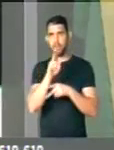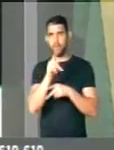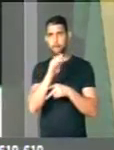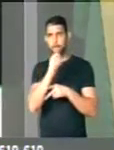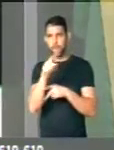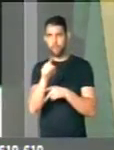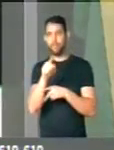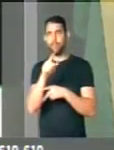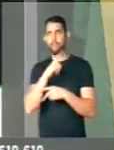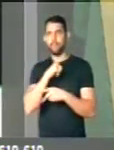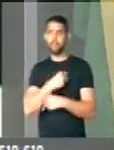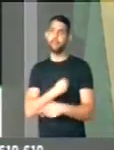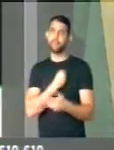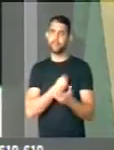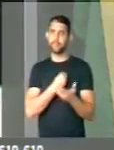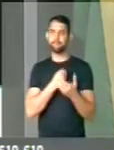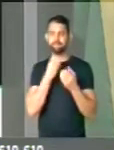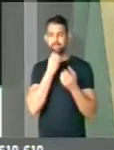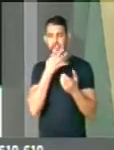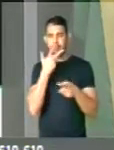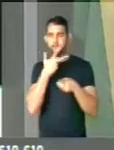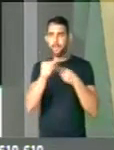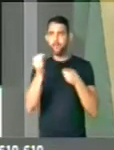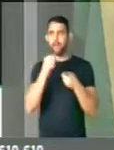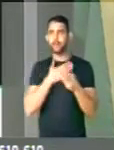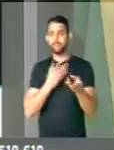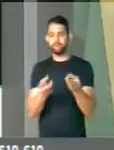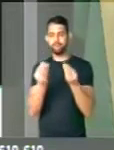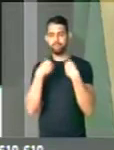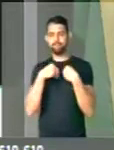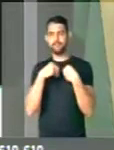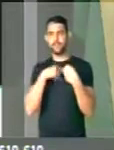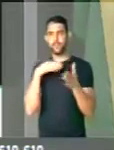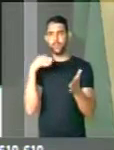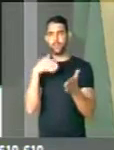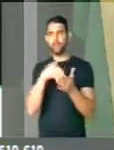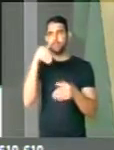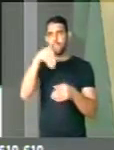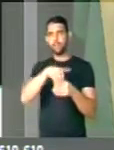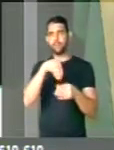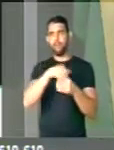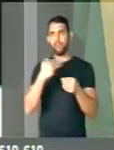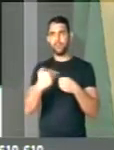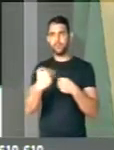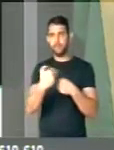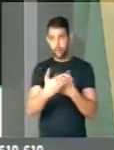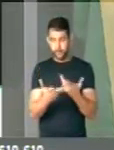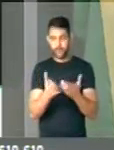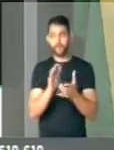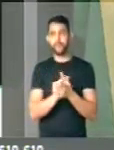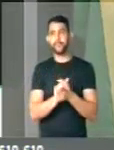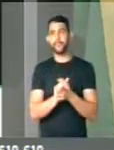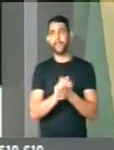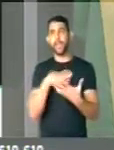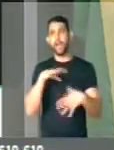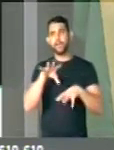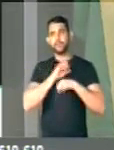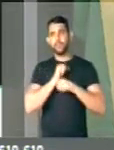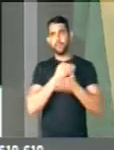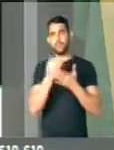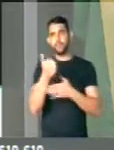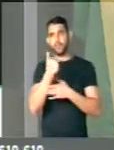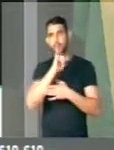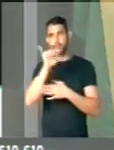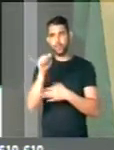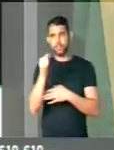Preto pela expressiva vitória que me deu nas últimas eleições municipais. Assumo, a partir do dia